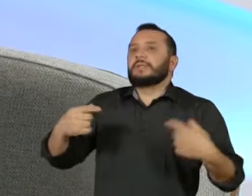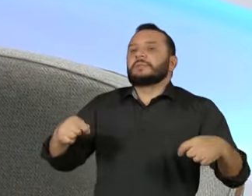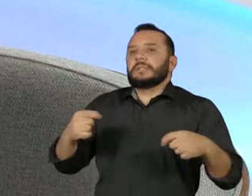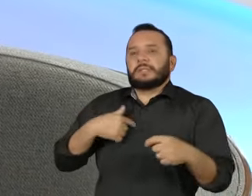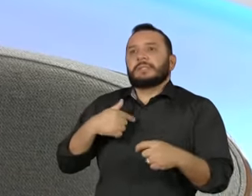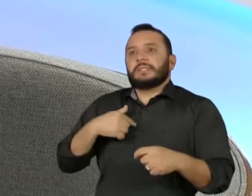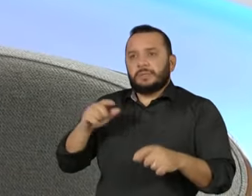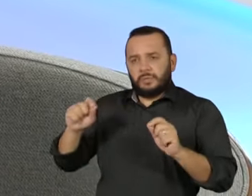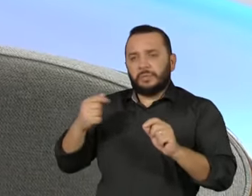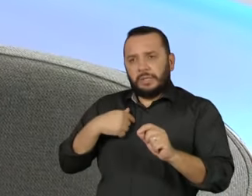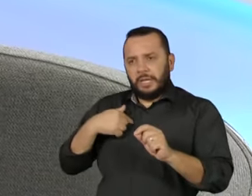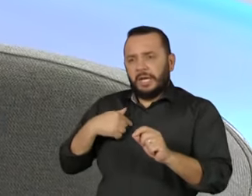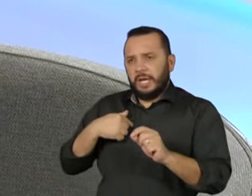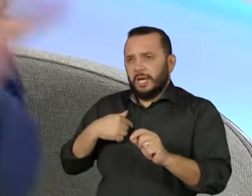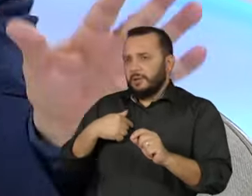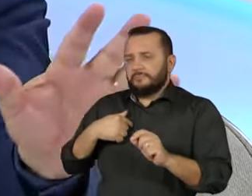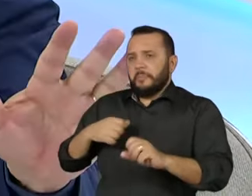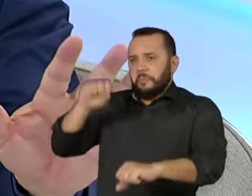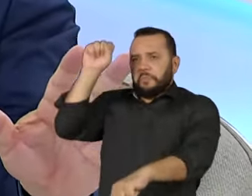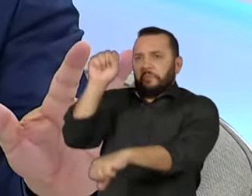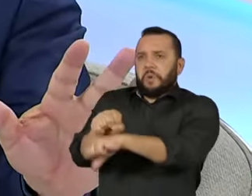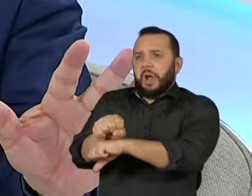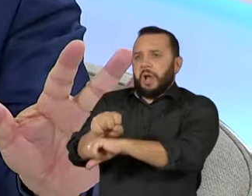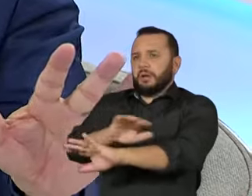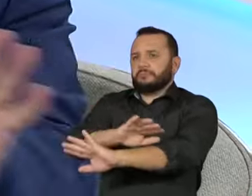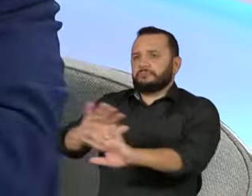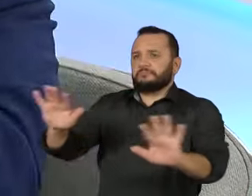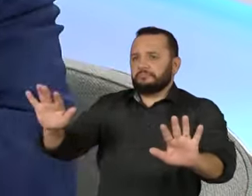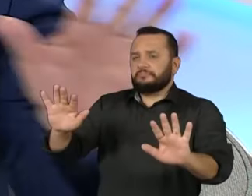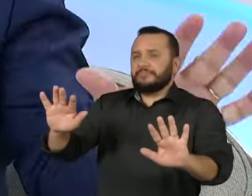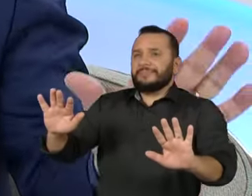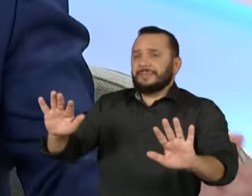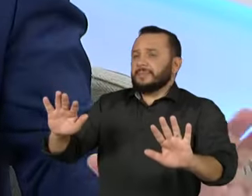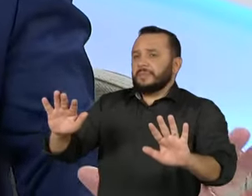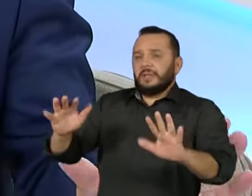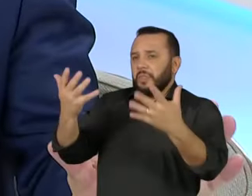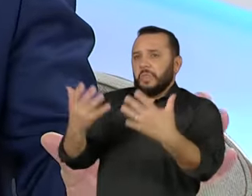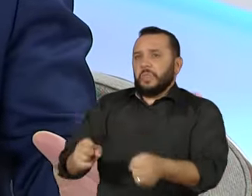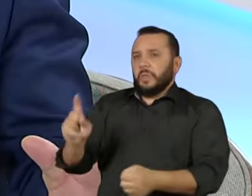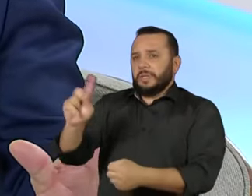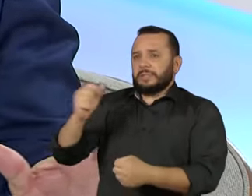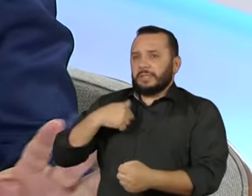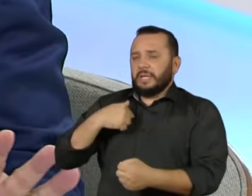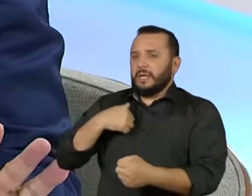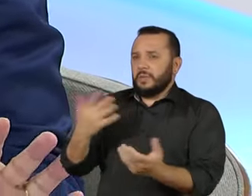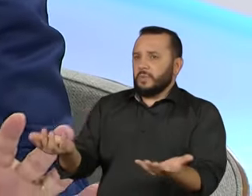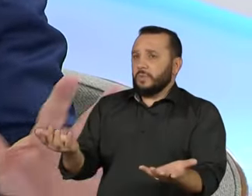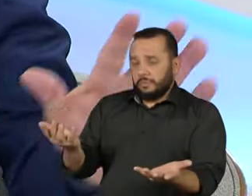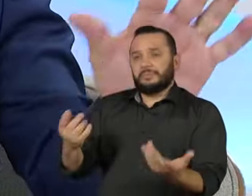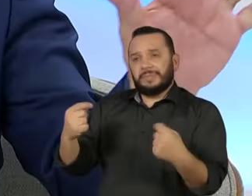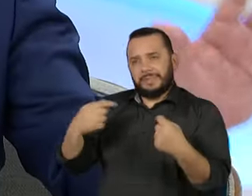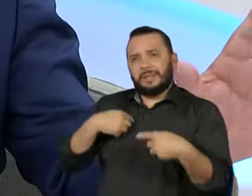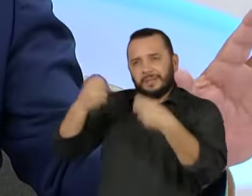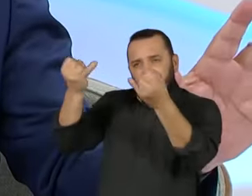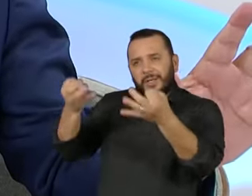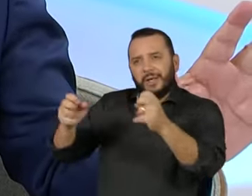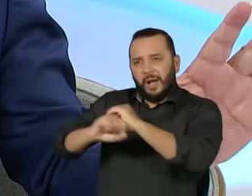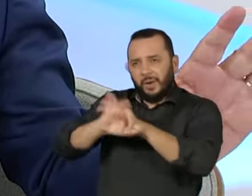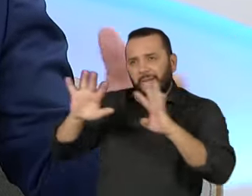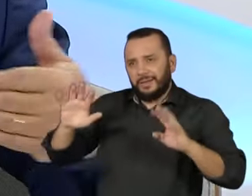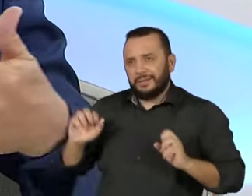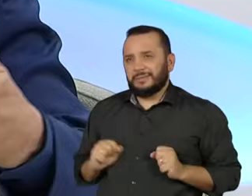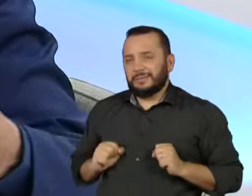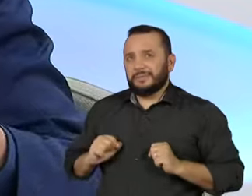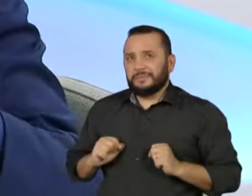na porta e estabeleça com clareza o que ela não tolera. E eu acho que pela segunda vez,